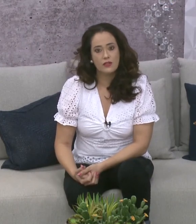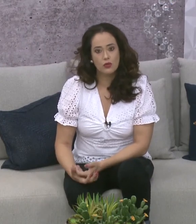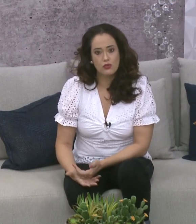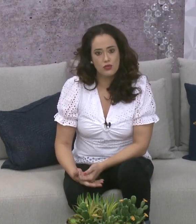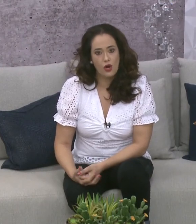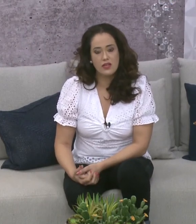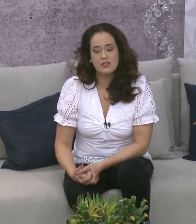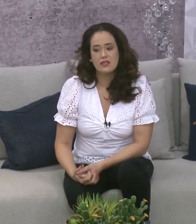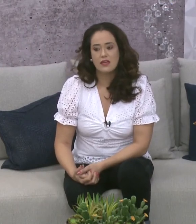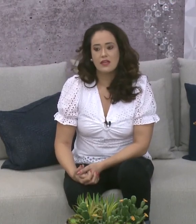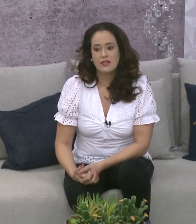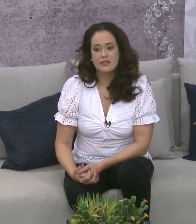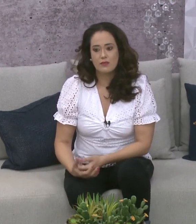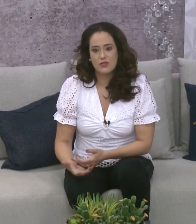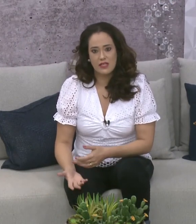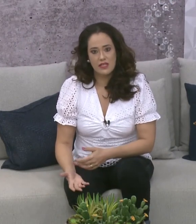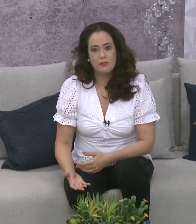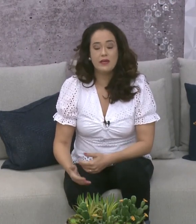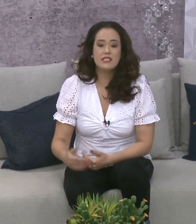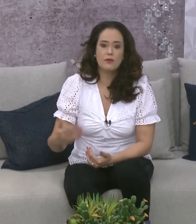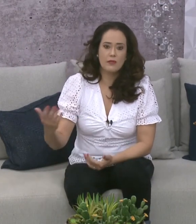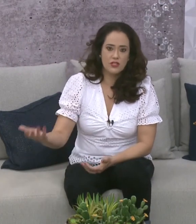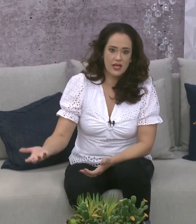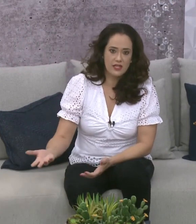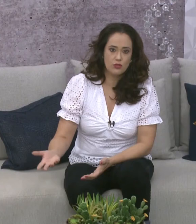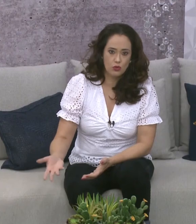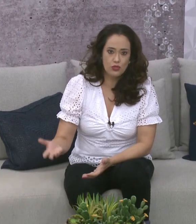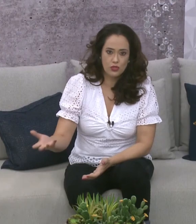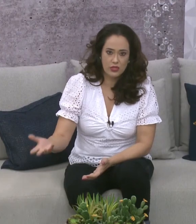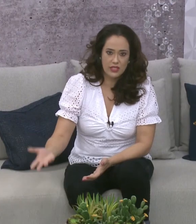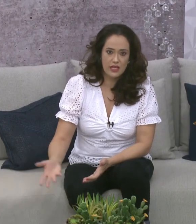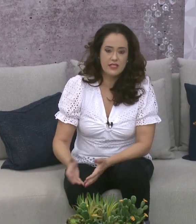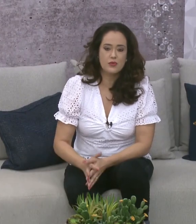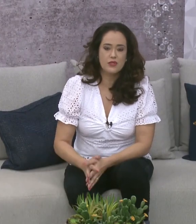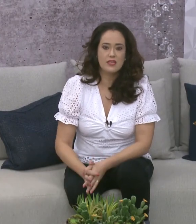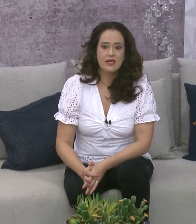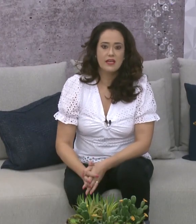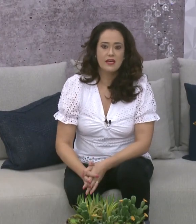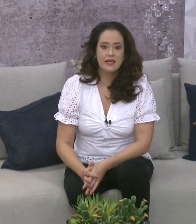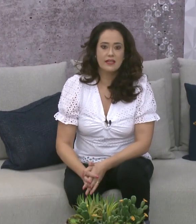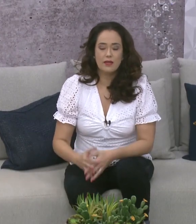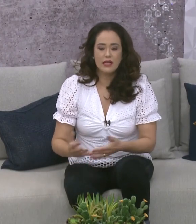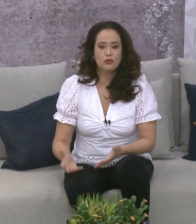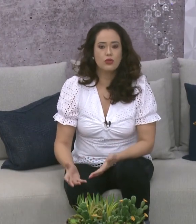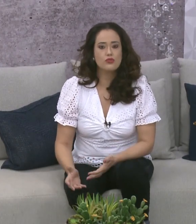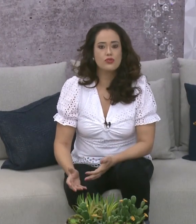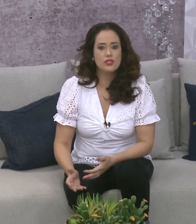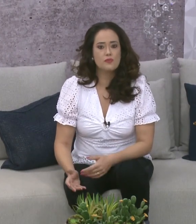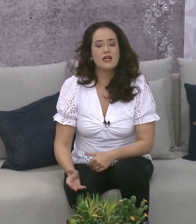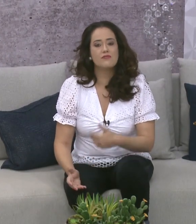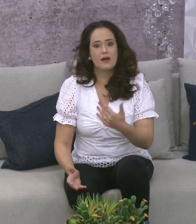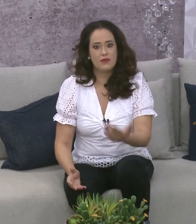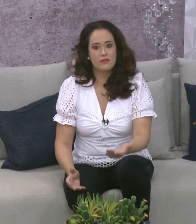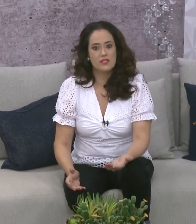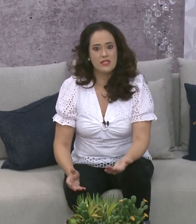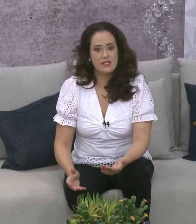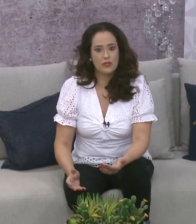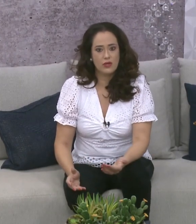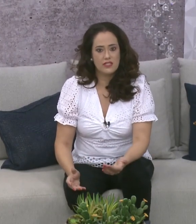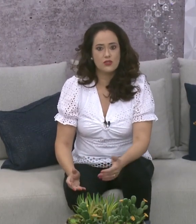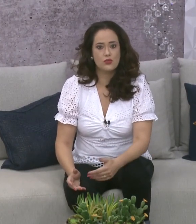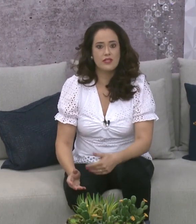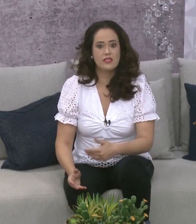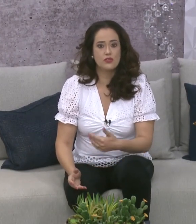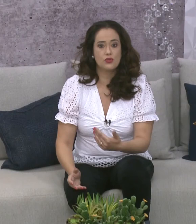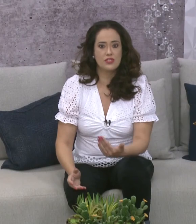Todos nós estamos aqui, principalmente a área do jornalismo em si, está trabalhando todos os dias para